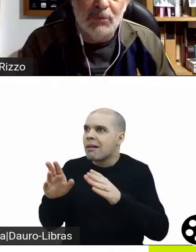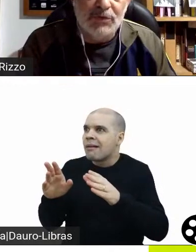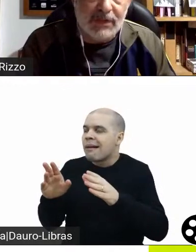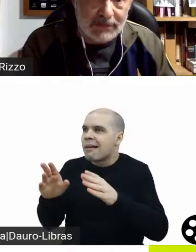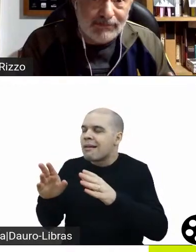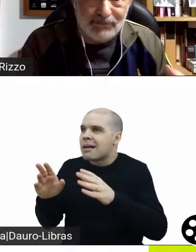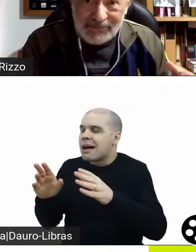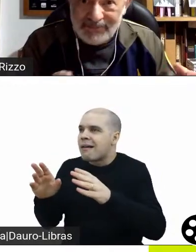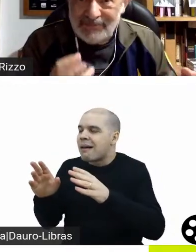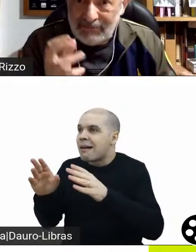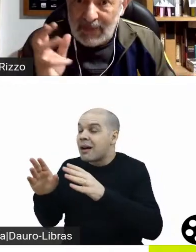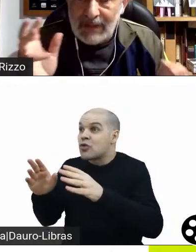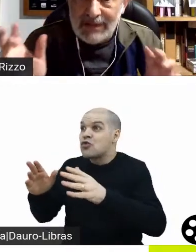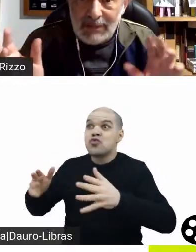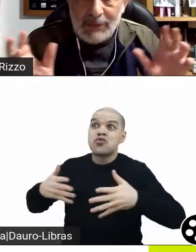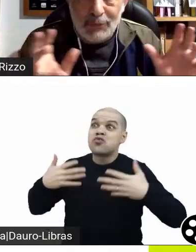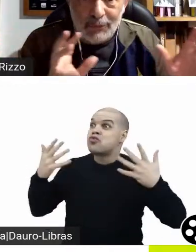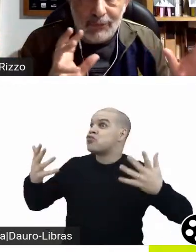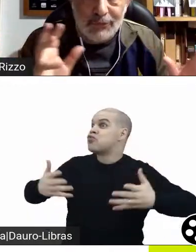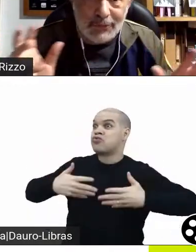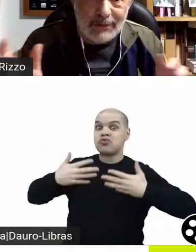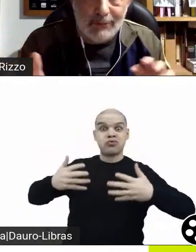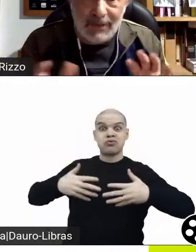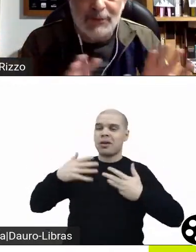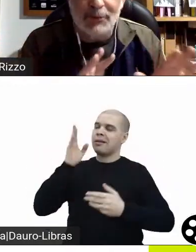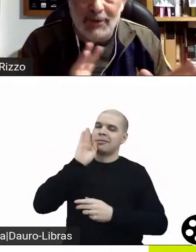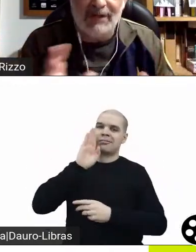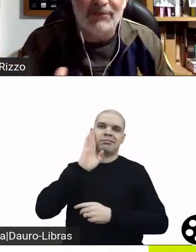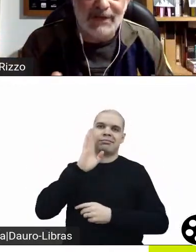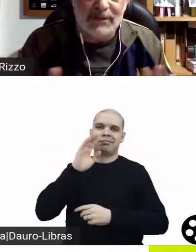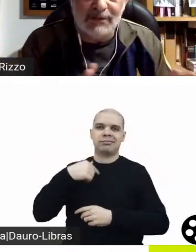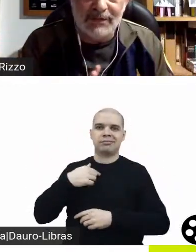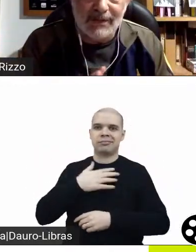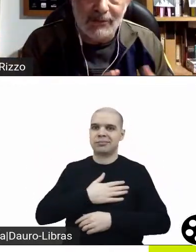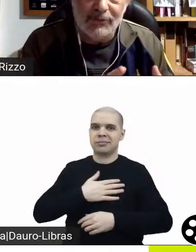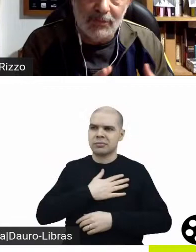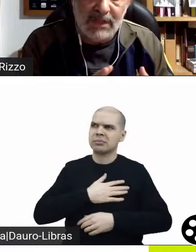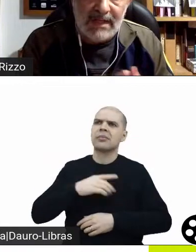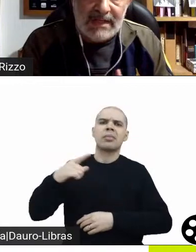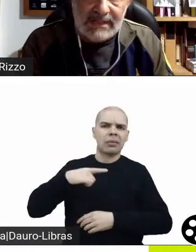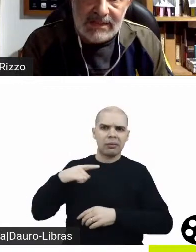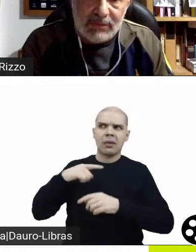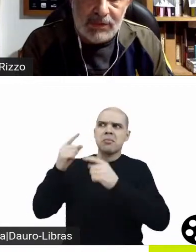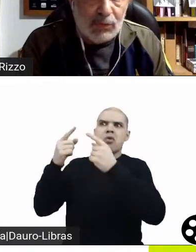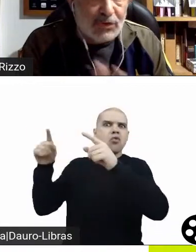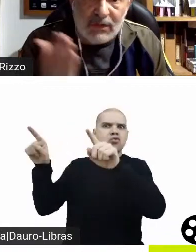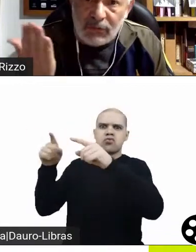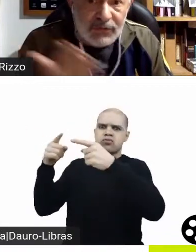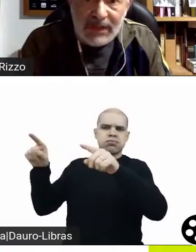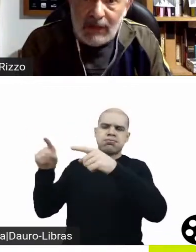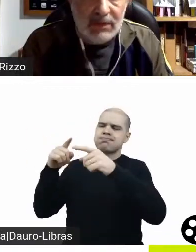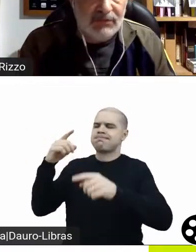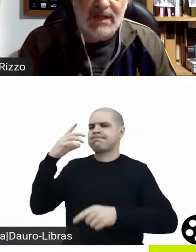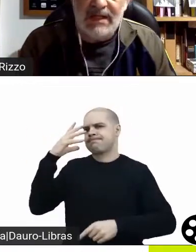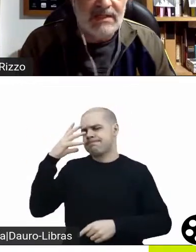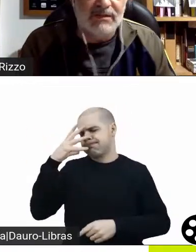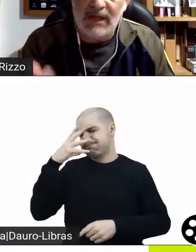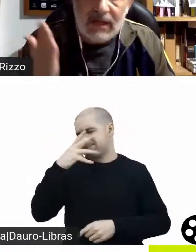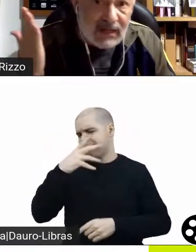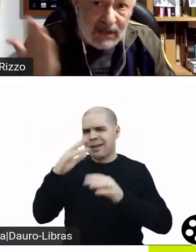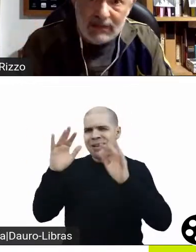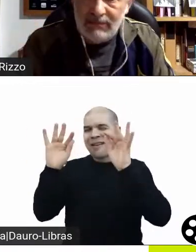também em cima de música, também tudo construído, quase coreografado aquele final do filme em cima de música, com o final